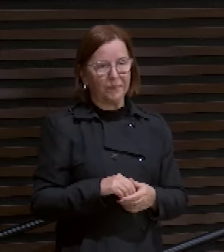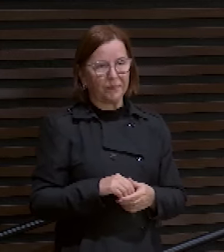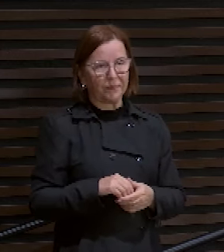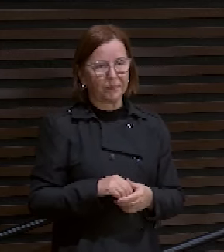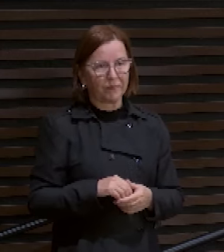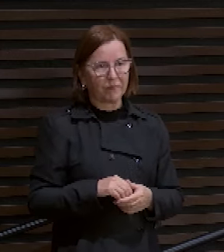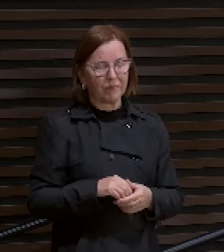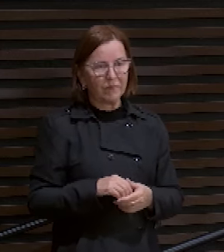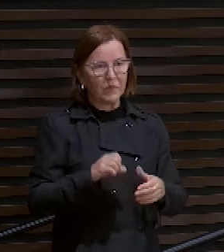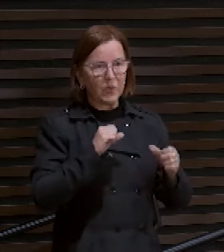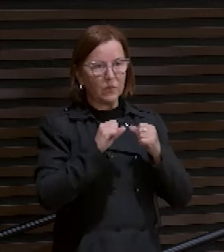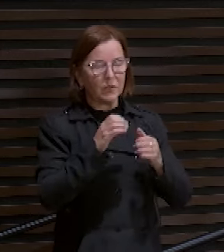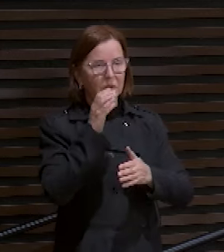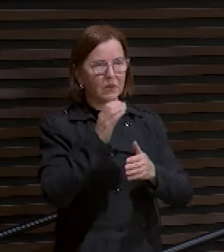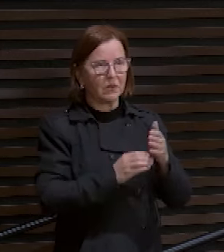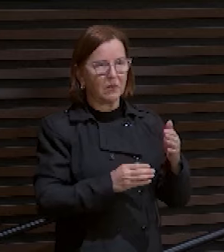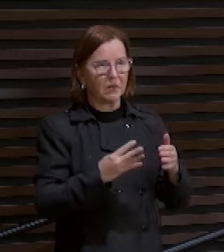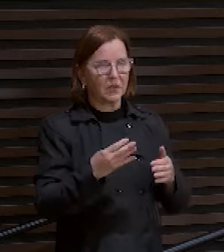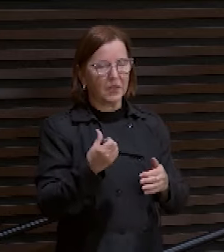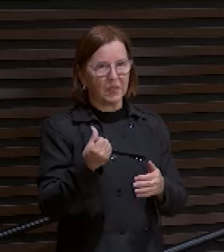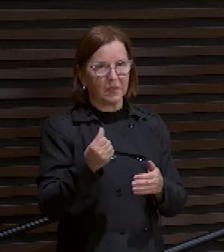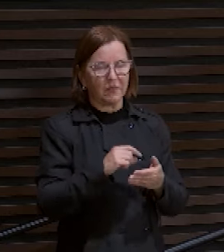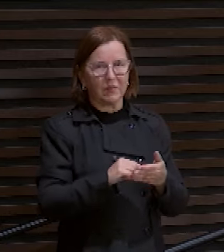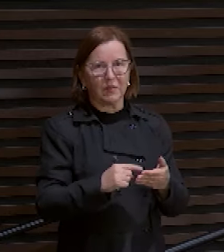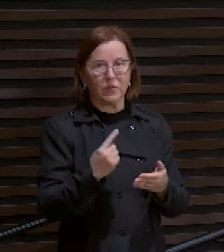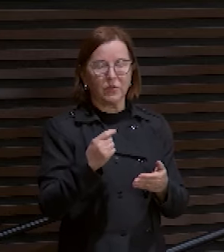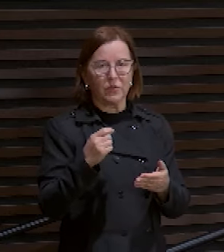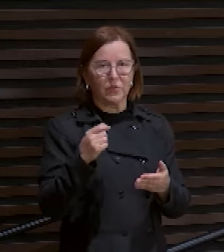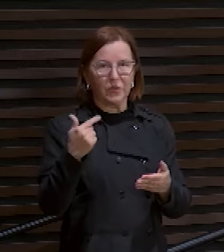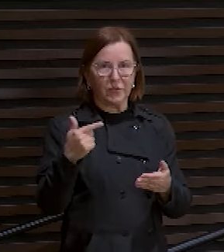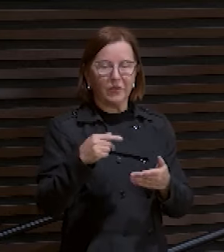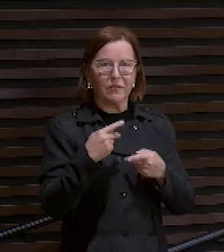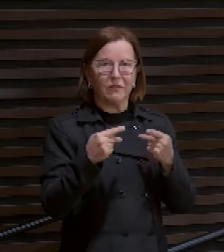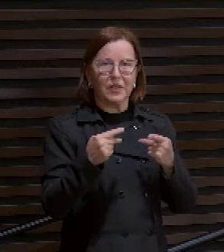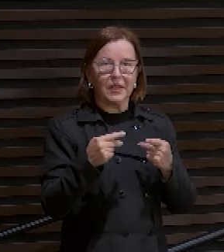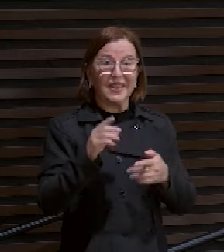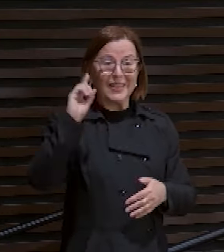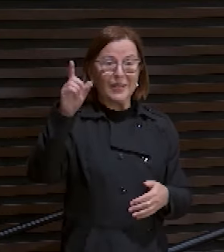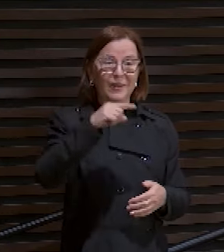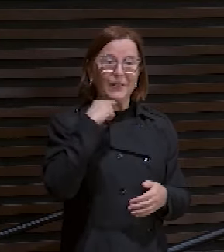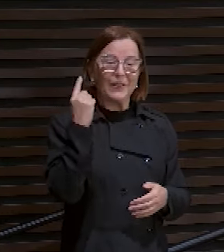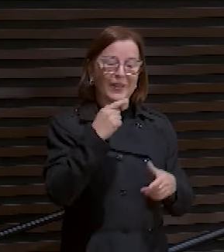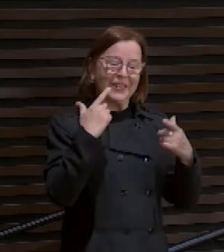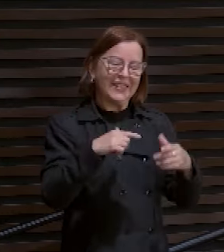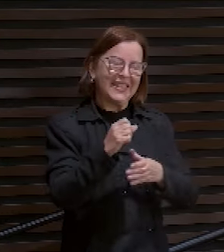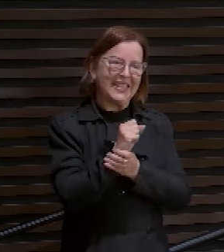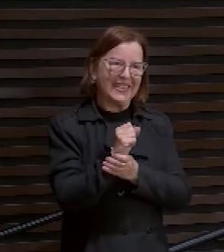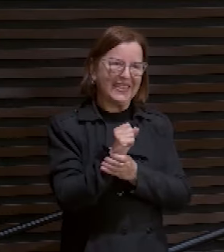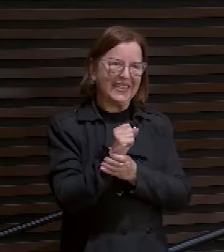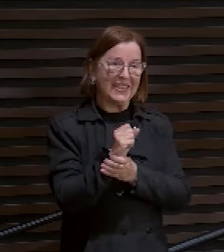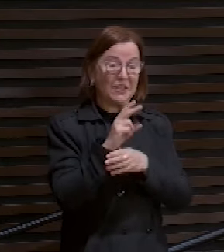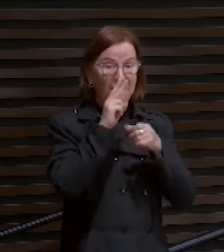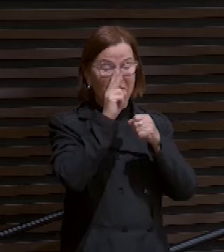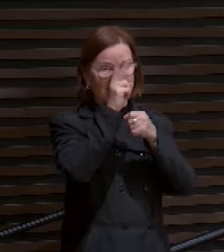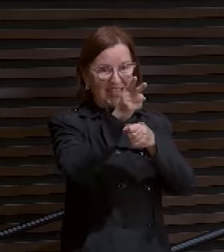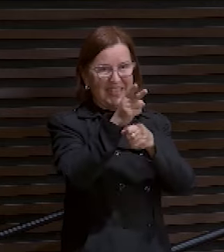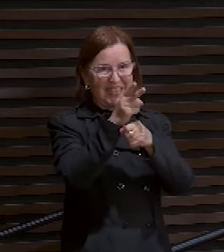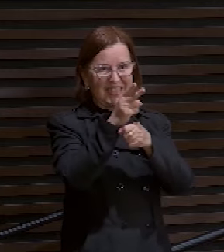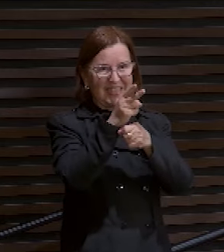Aí o Salmo 46, 1 e 2 diz assim. Deus é o nosso refúgio e fortaleza.